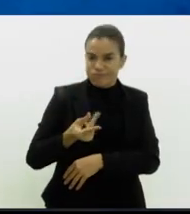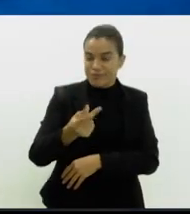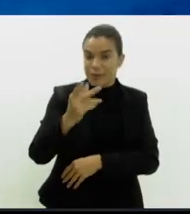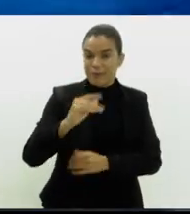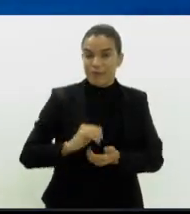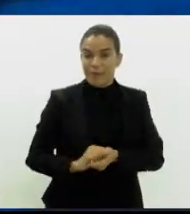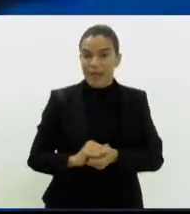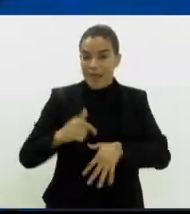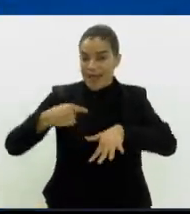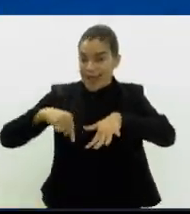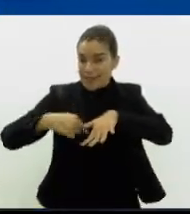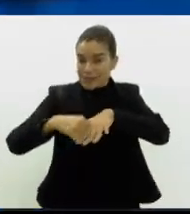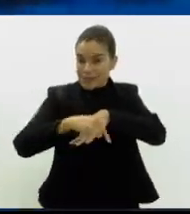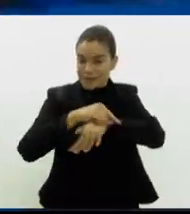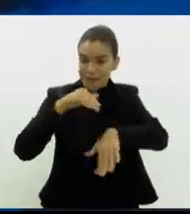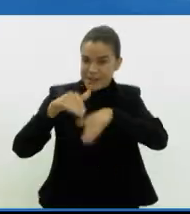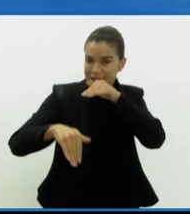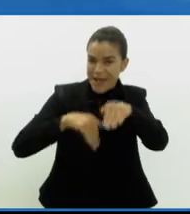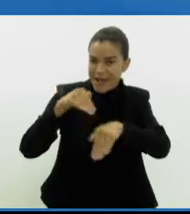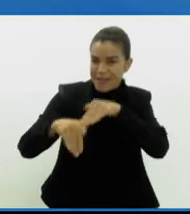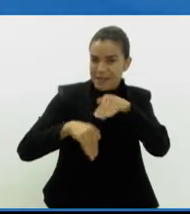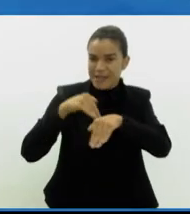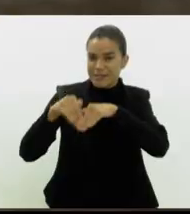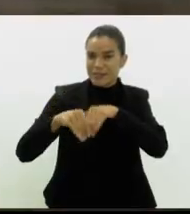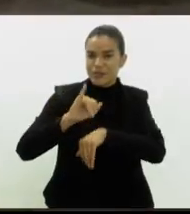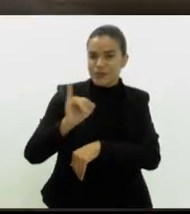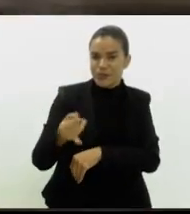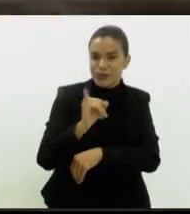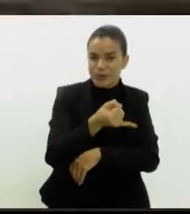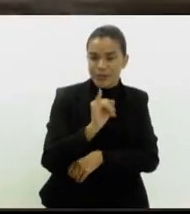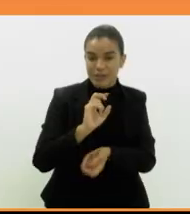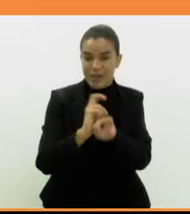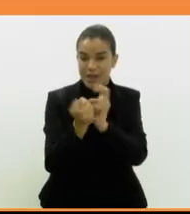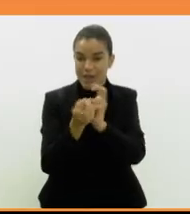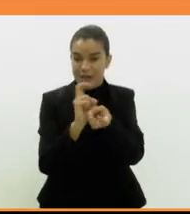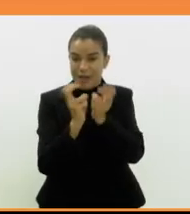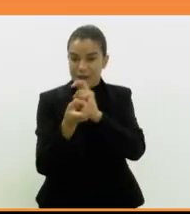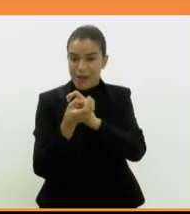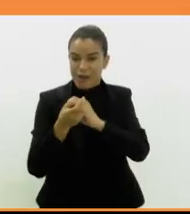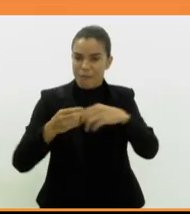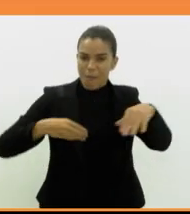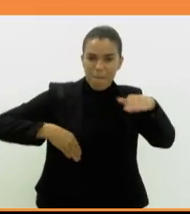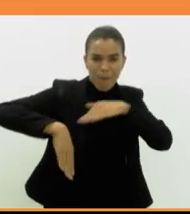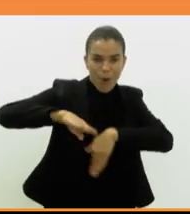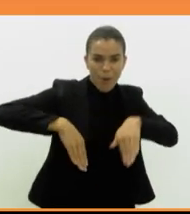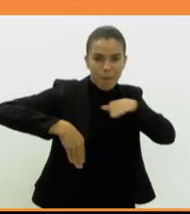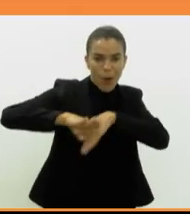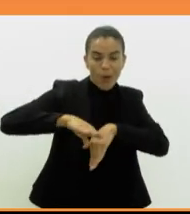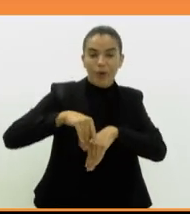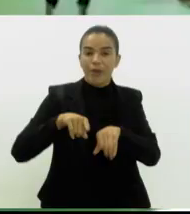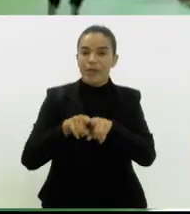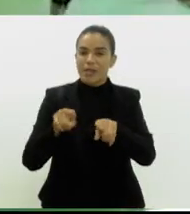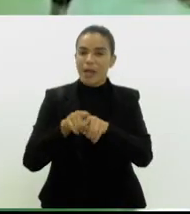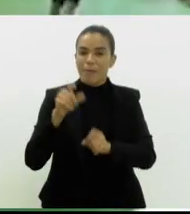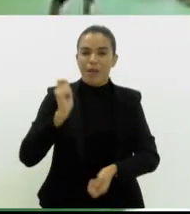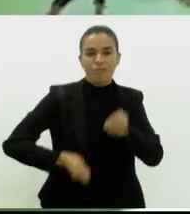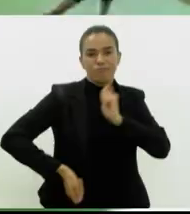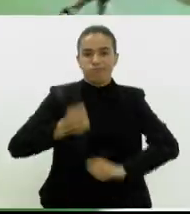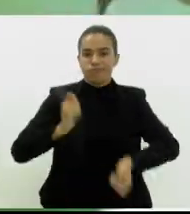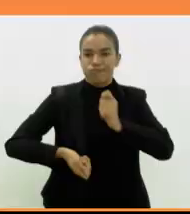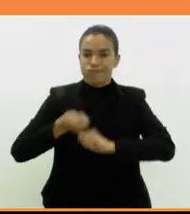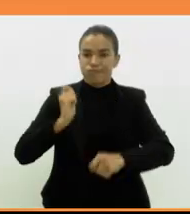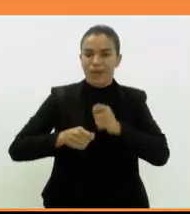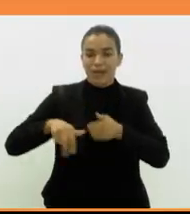Entre as atividades, natação, jiu-jitsu, capoeira, taekwondo e circuito funcional além de